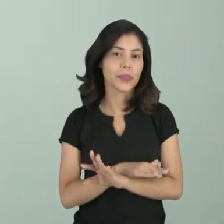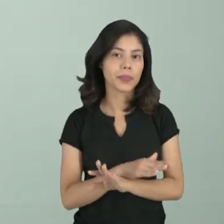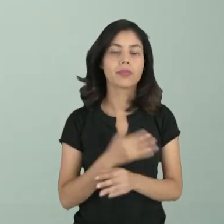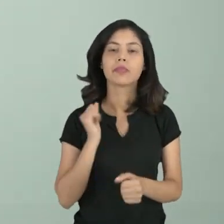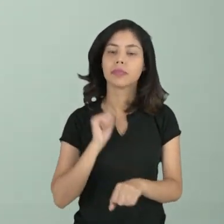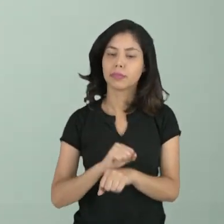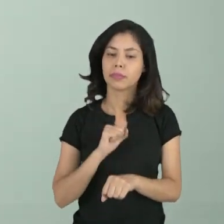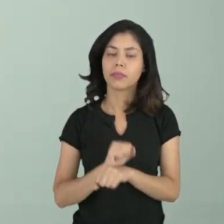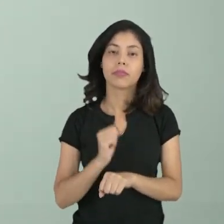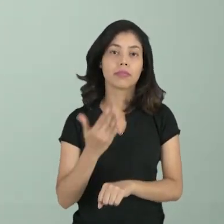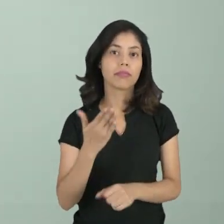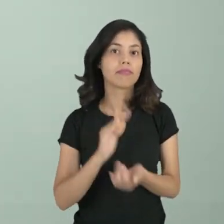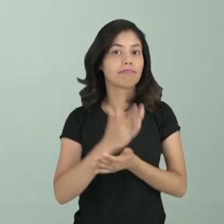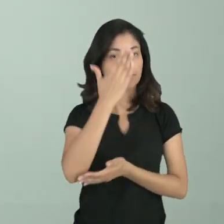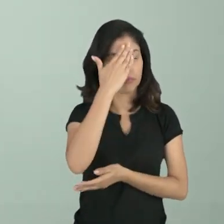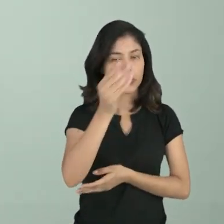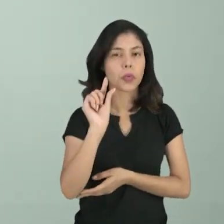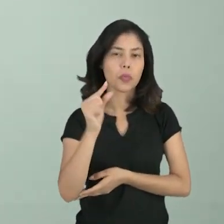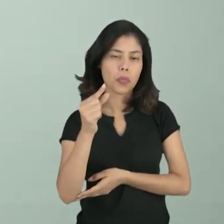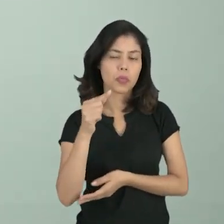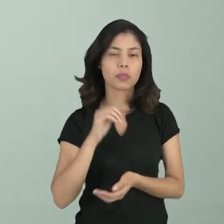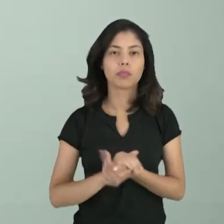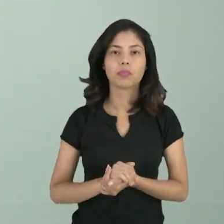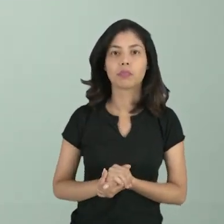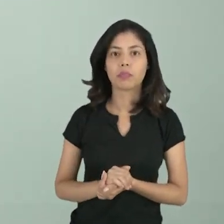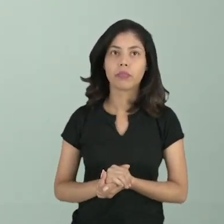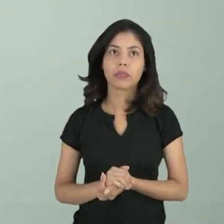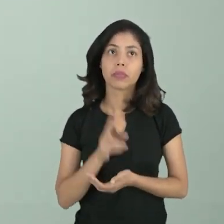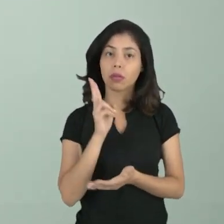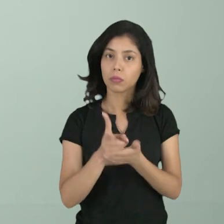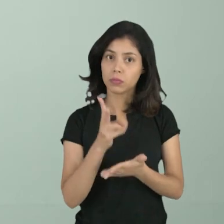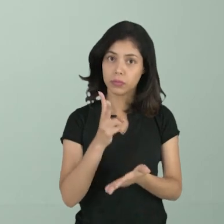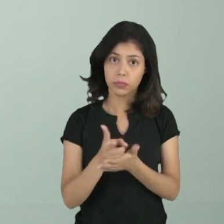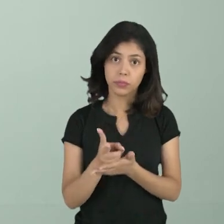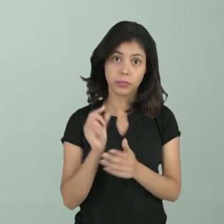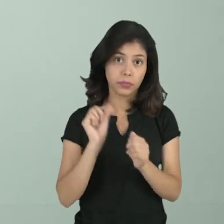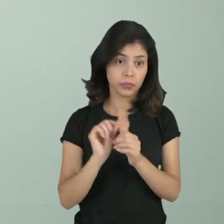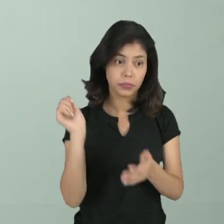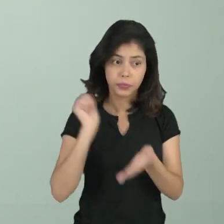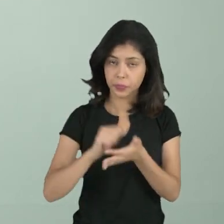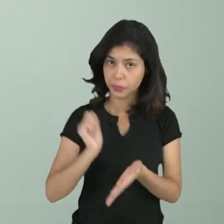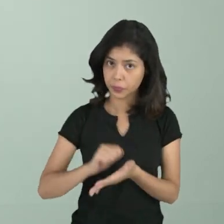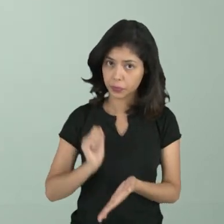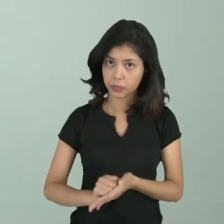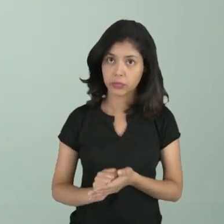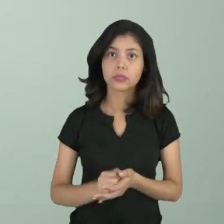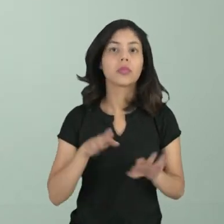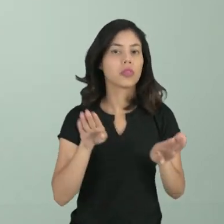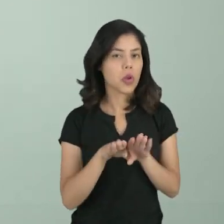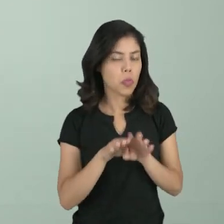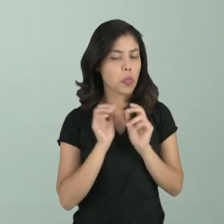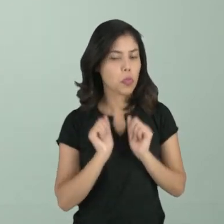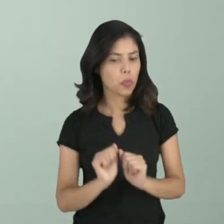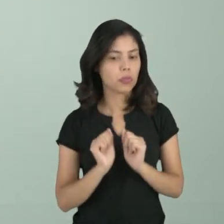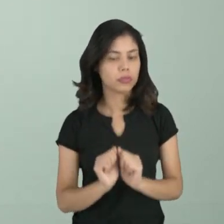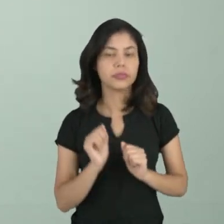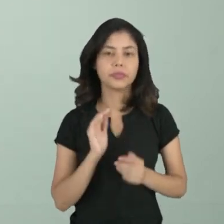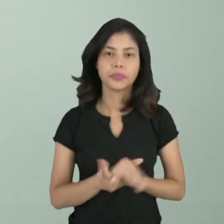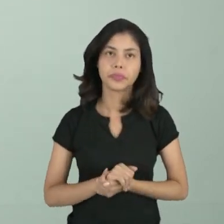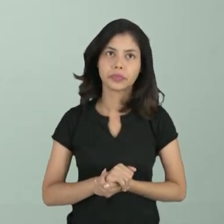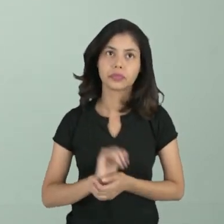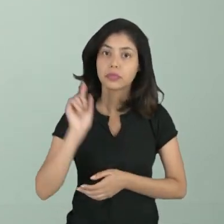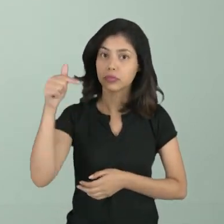aqui, espero que você tenha compreendido um pouco, Heráclito, né? Que você sempre esteja fazendo anotações. Também você pode ir lá na